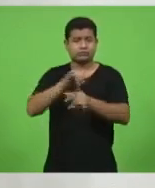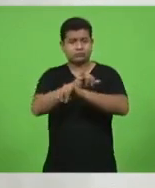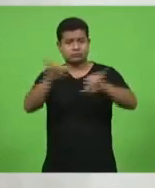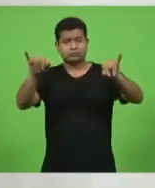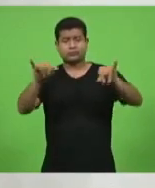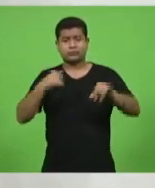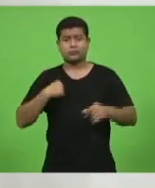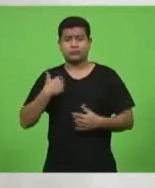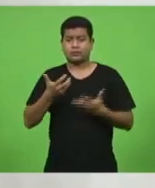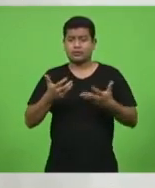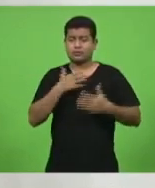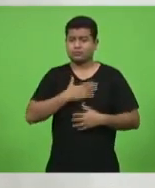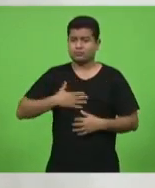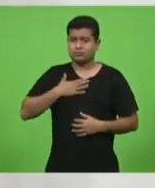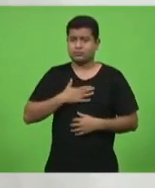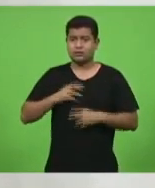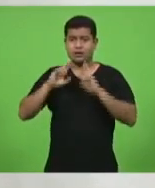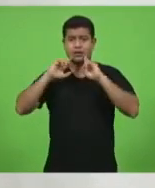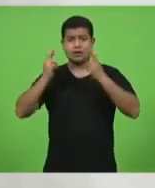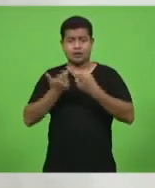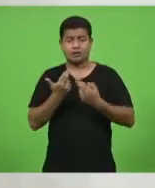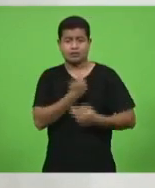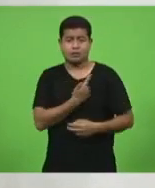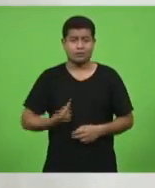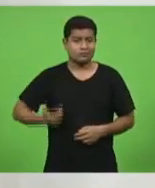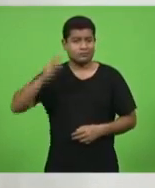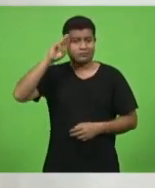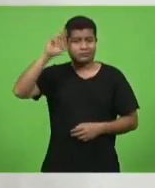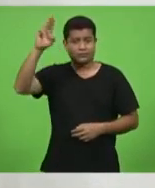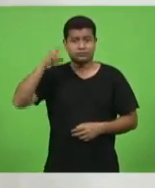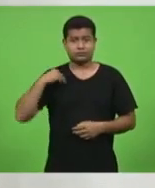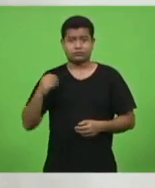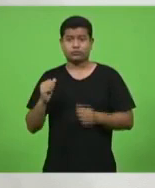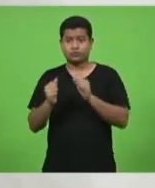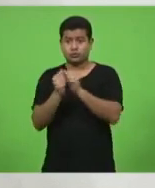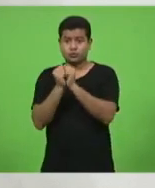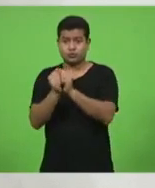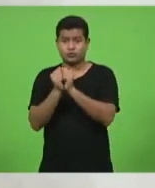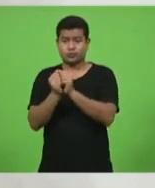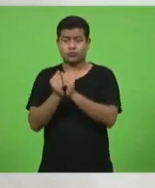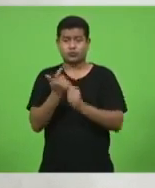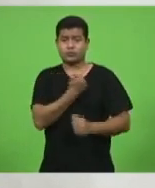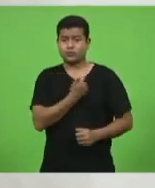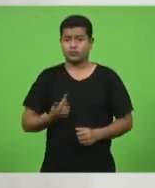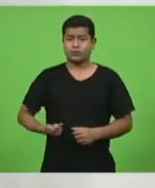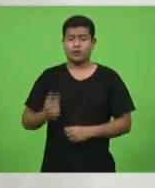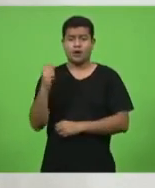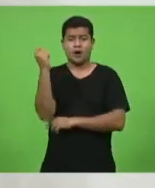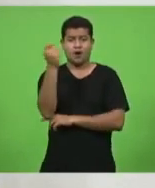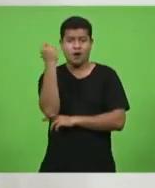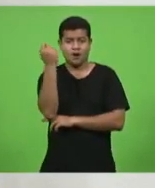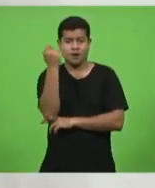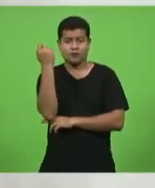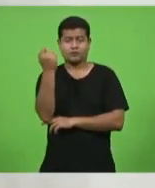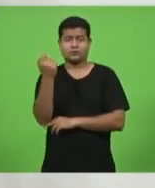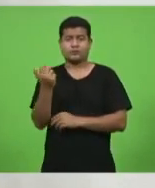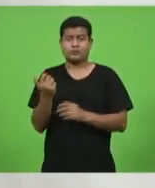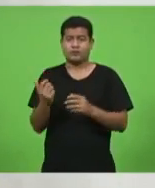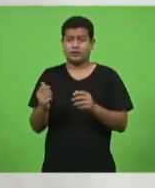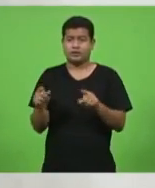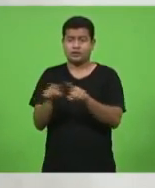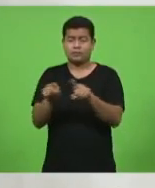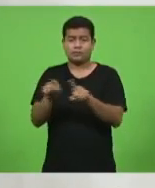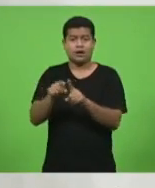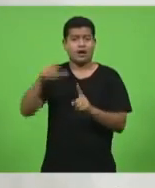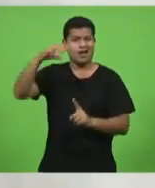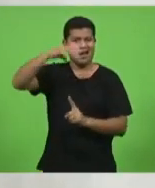muito da reunião que o governador Carlos Moisés fez com os governadores do Rio Grande do Sul, o Leite, e o do Paraná,